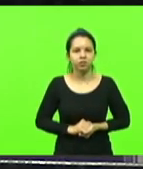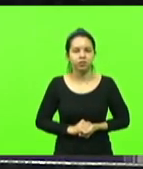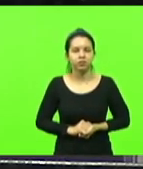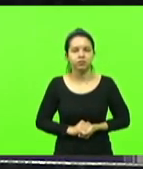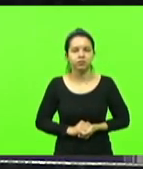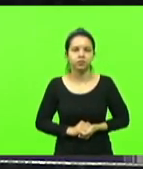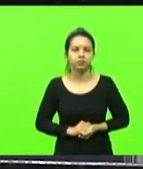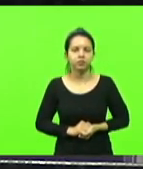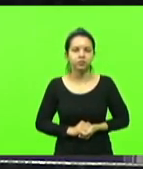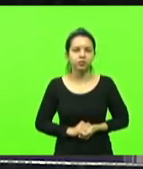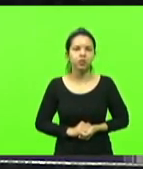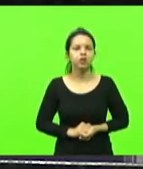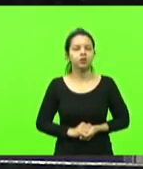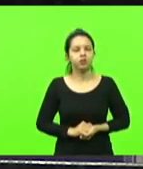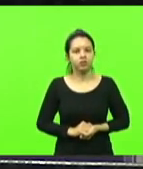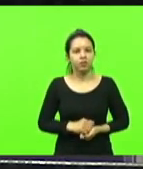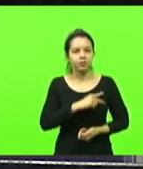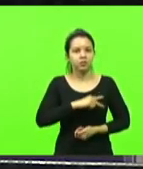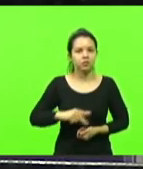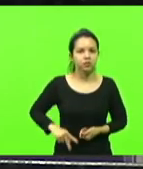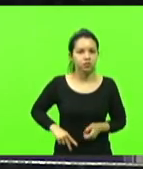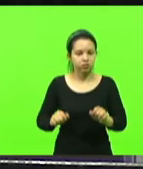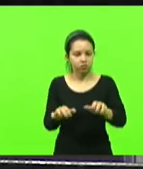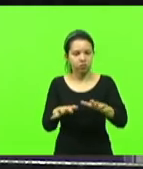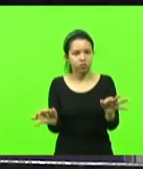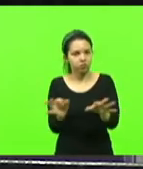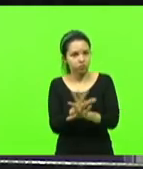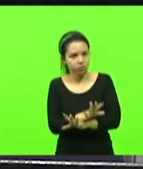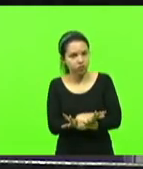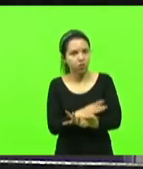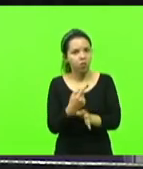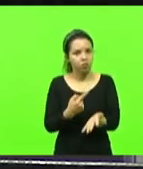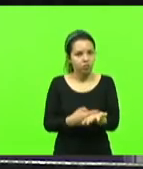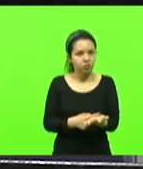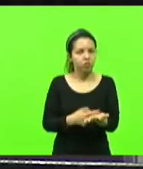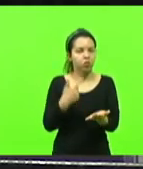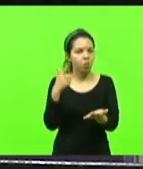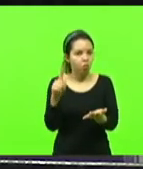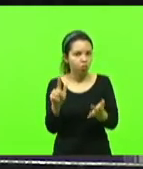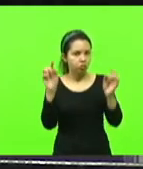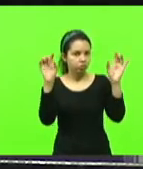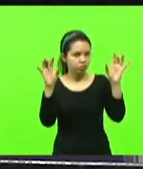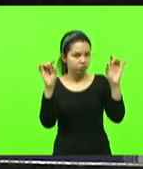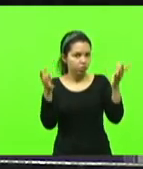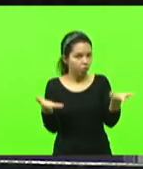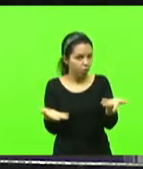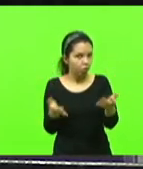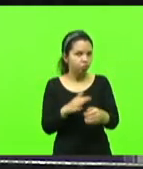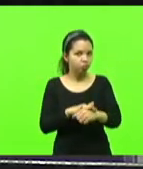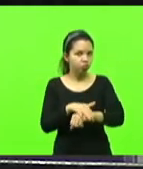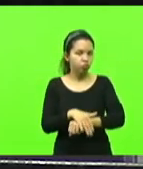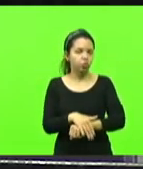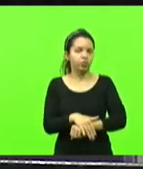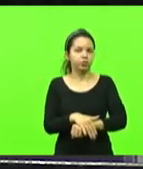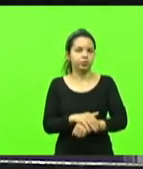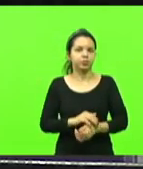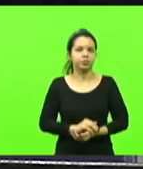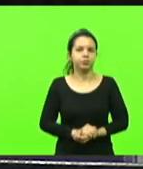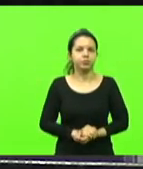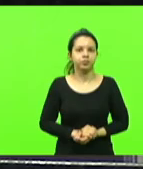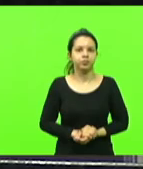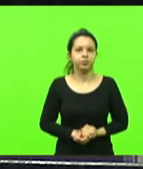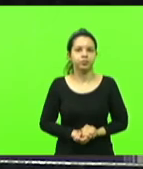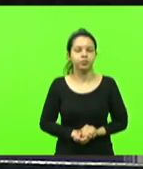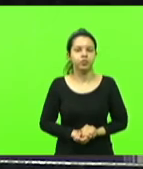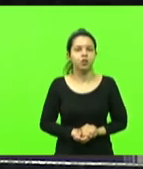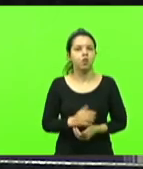presidência, antes de encerrar a sessão, convoca outra sessão especial para a noite de hoje em reconhecimento aos